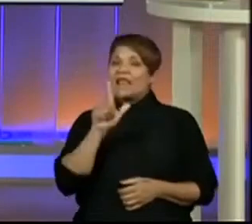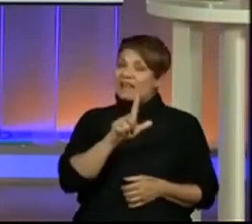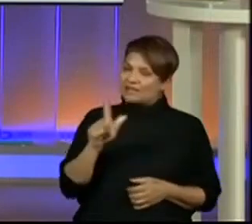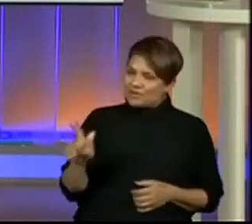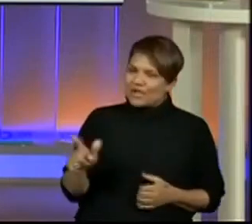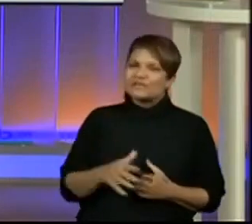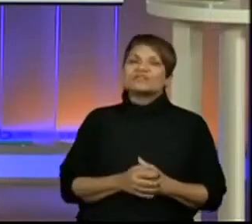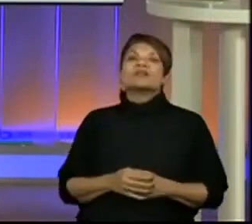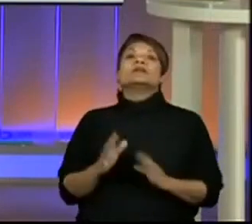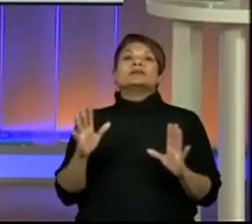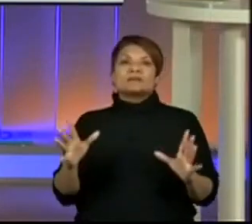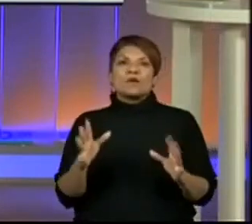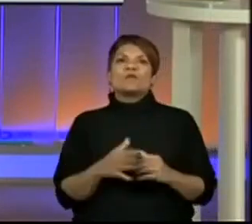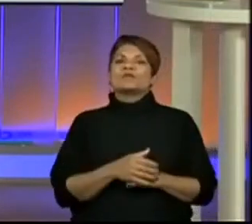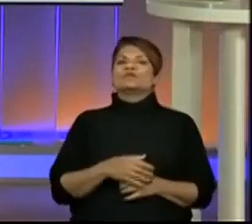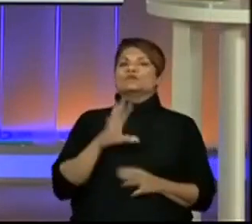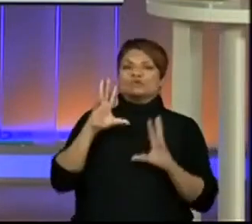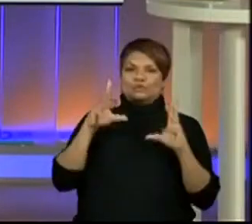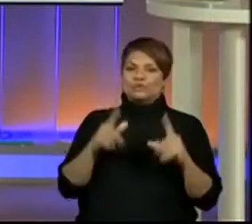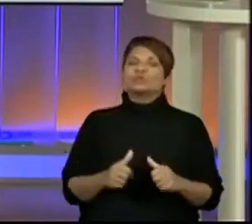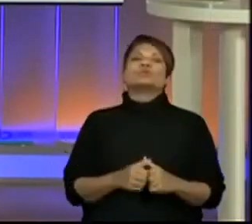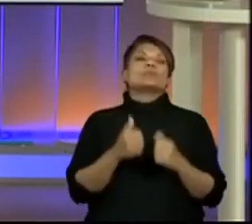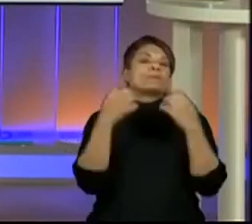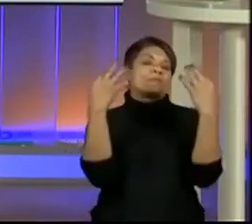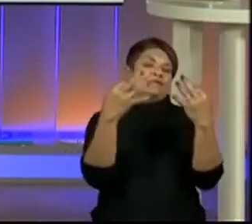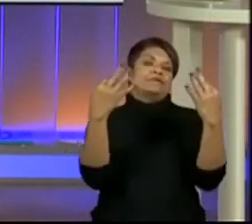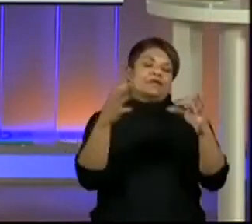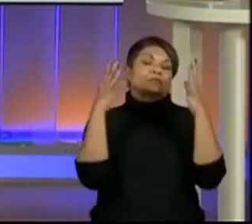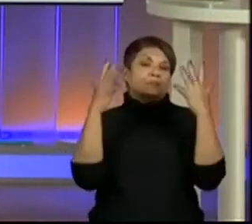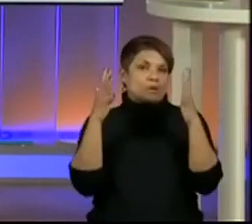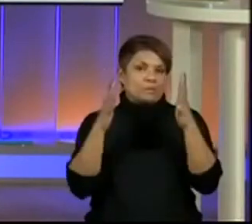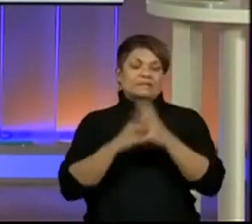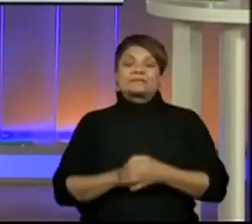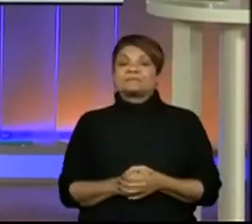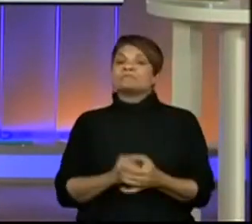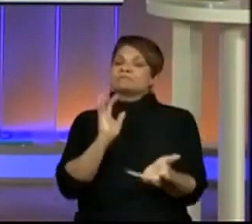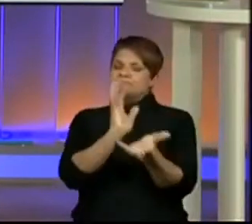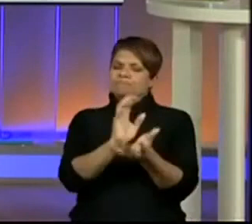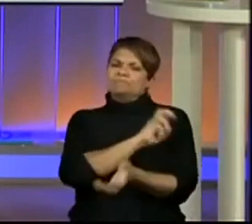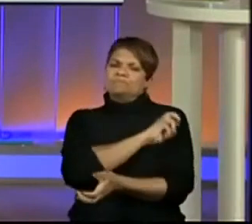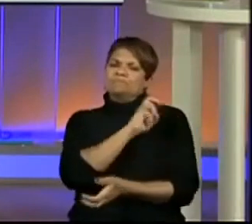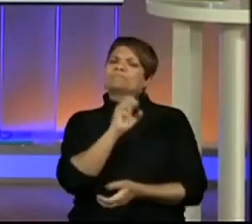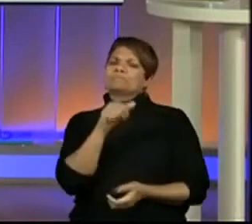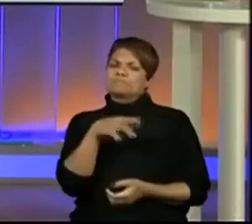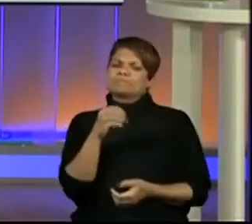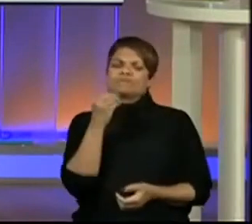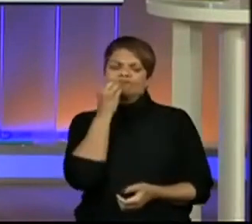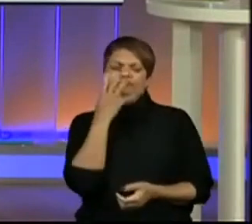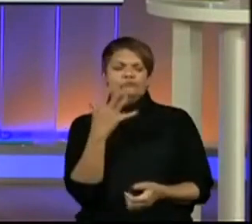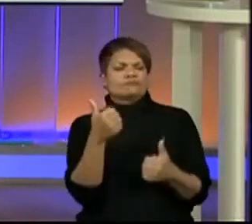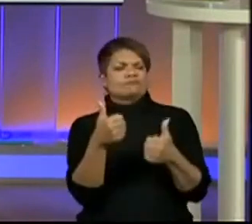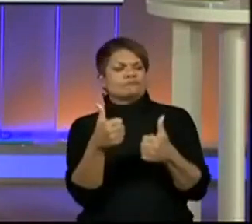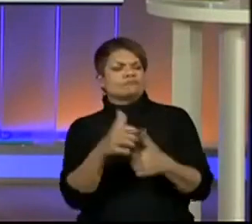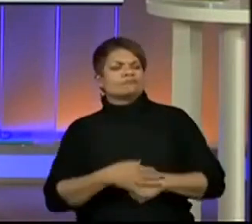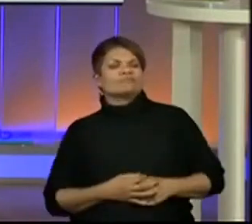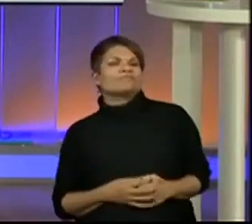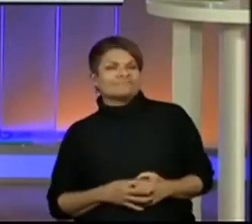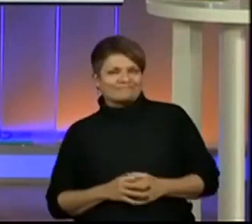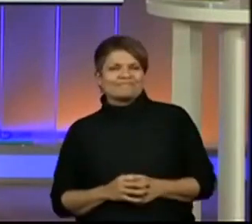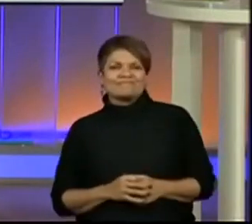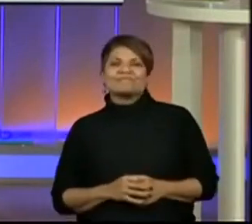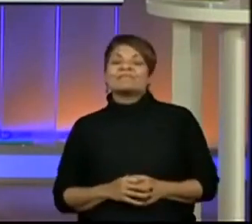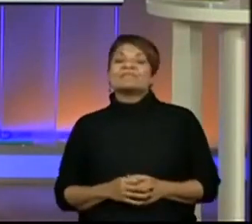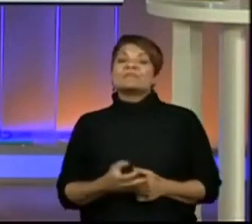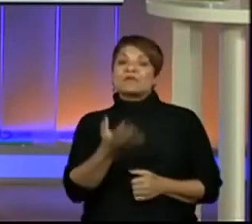apareceu agora vários. Linguagem, linguagem, linguagem. Perfeito. Galera aí do quinto ano, vocês são bons demais. Vamos lá.